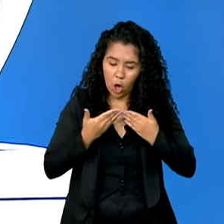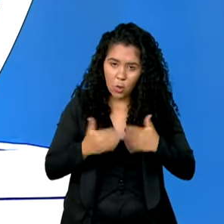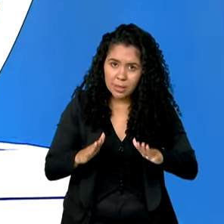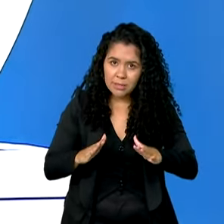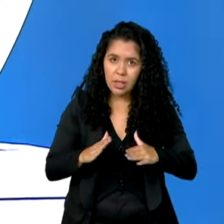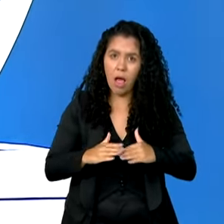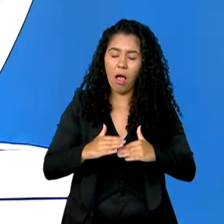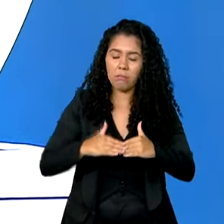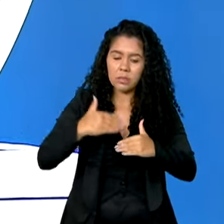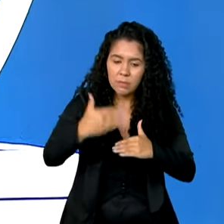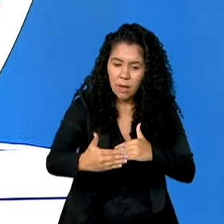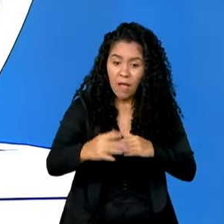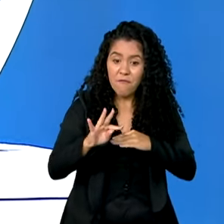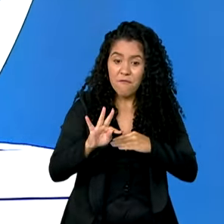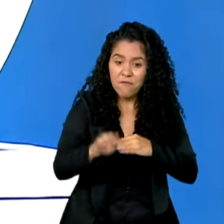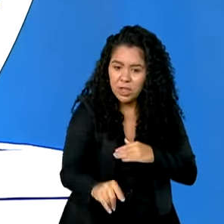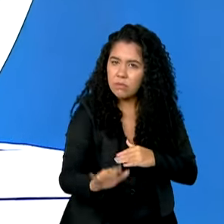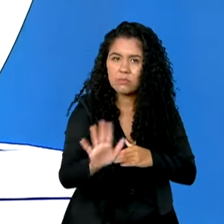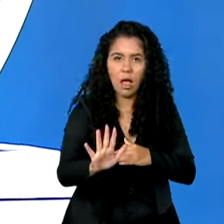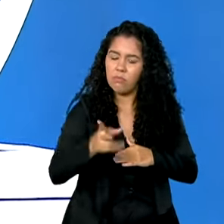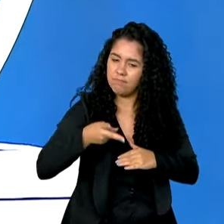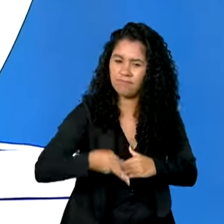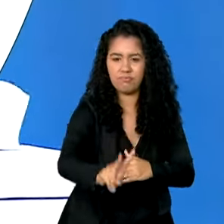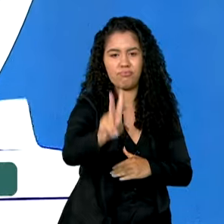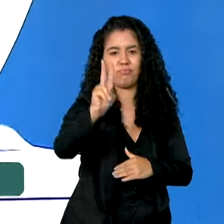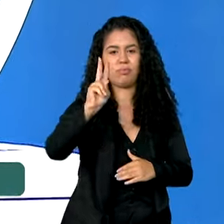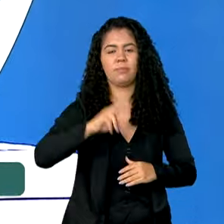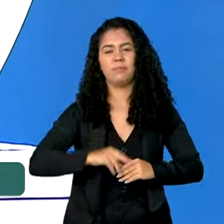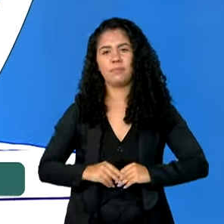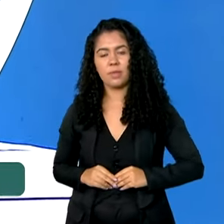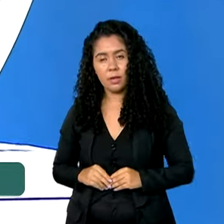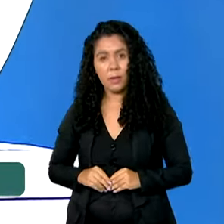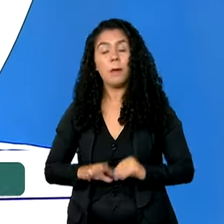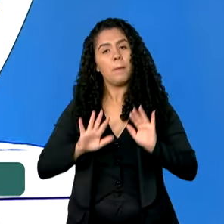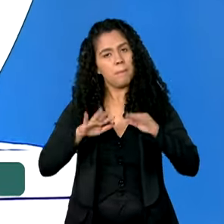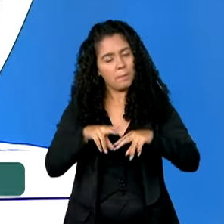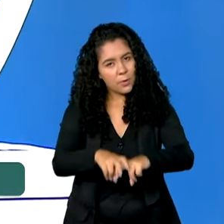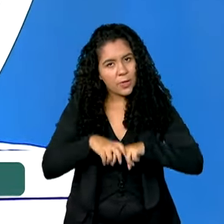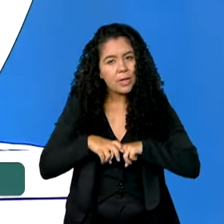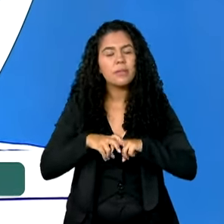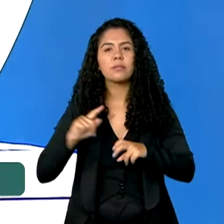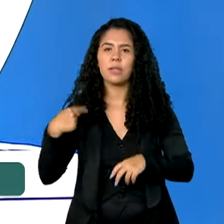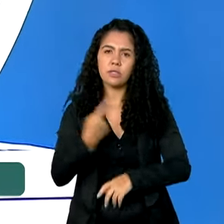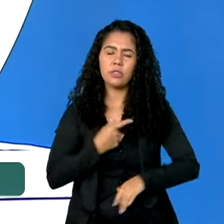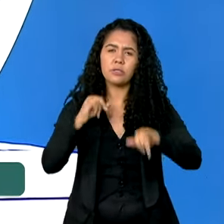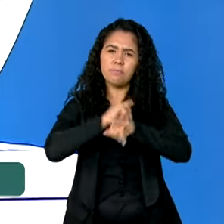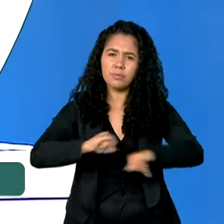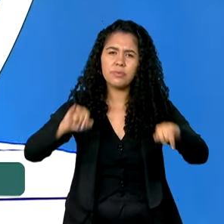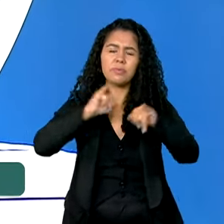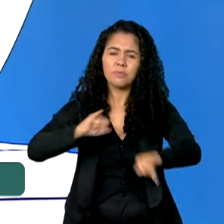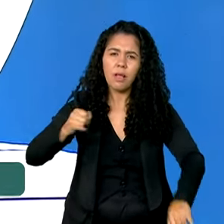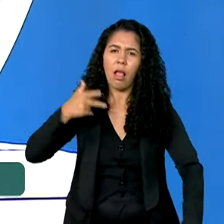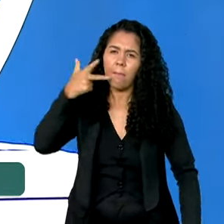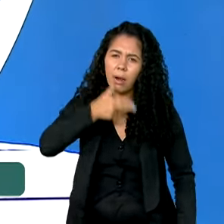meio e nunca o fim, porque ela nunca acaba. Reconheço que essa mensagem vem sendo repetida